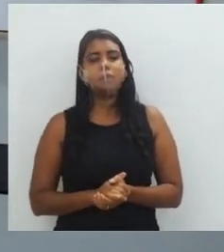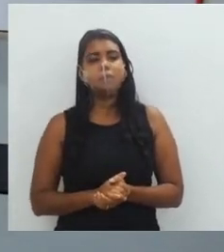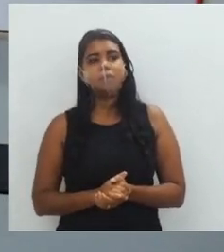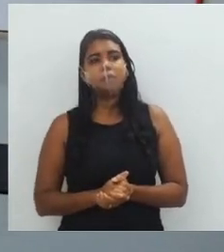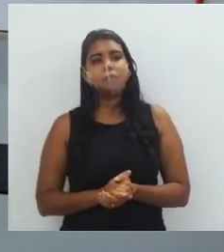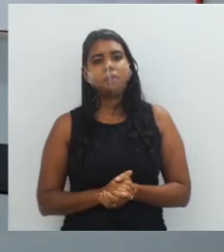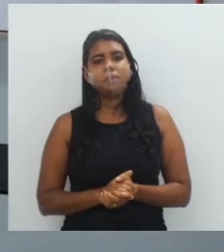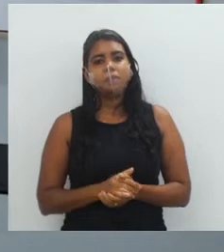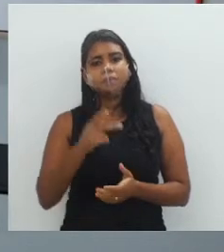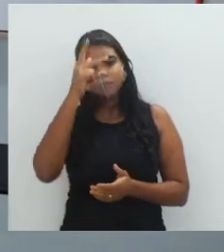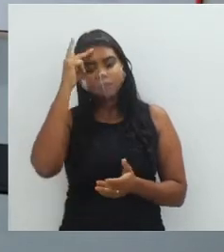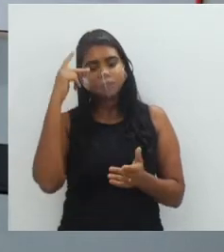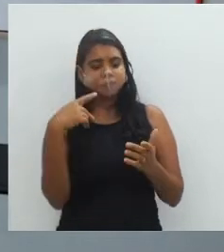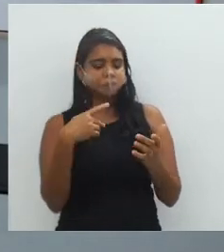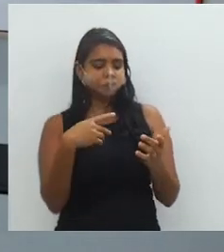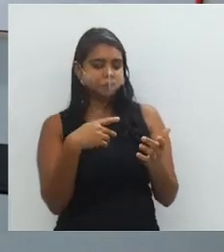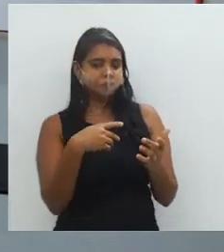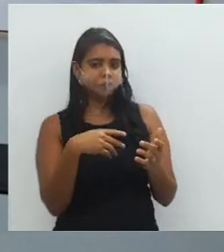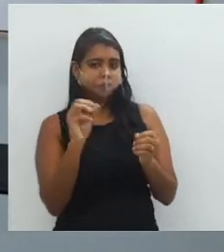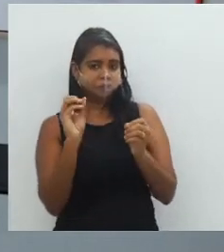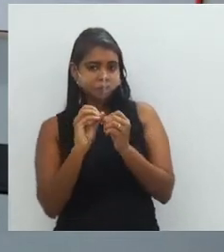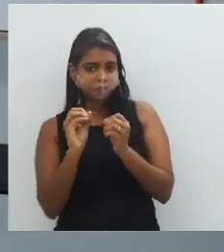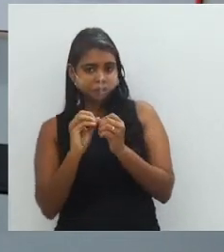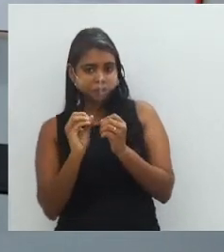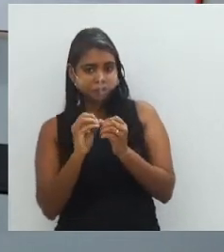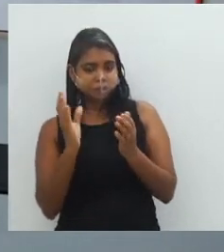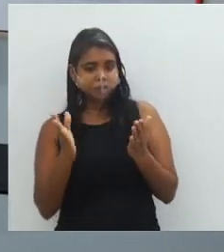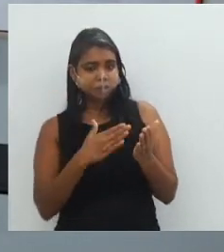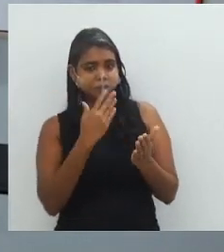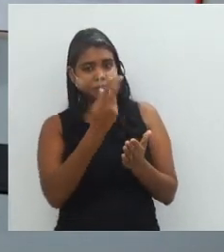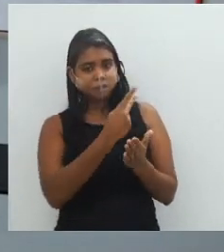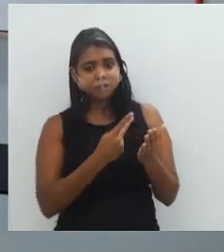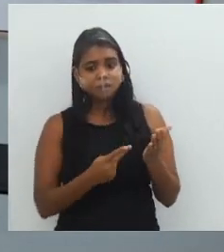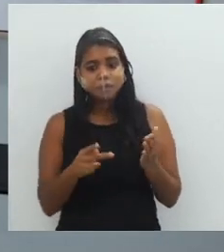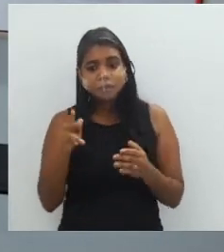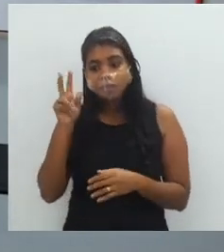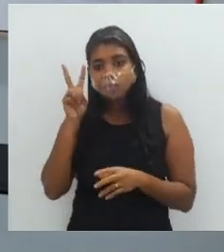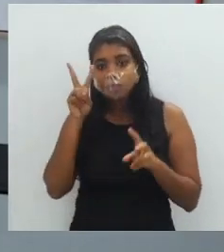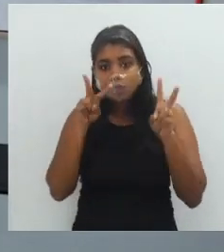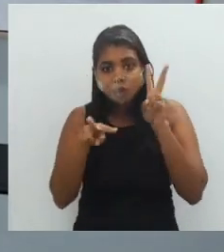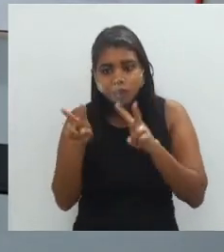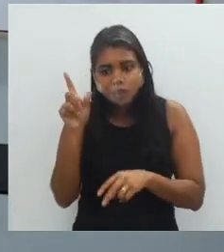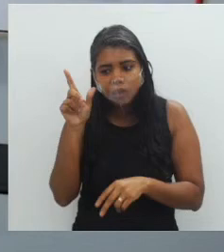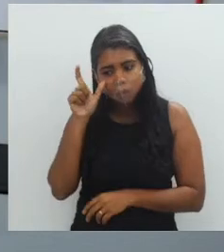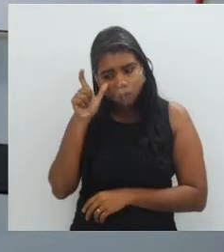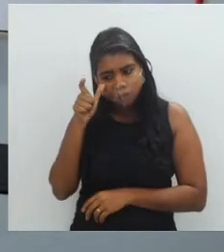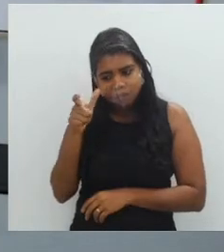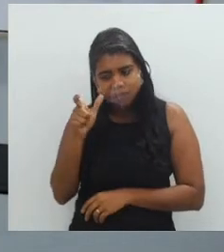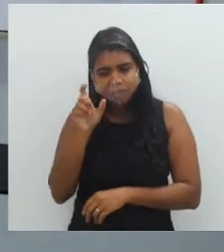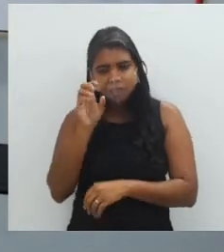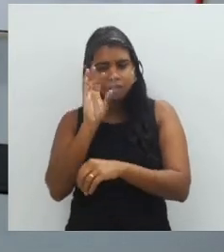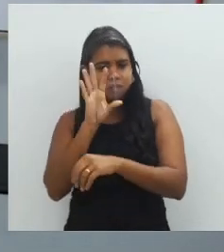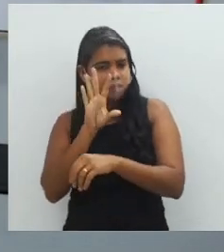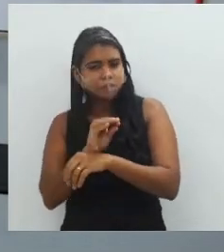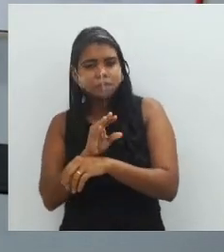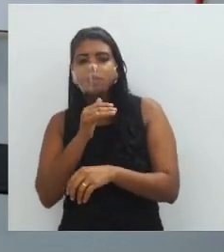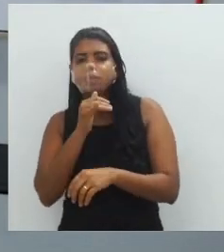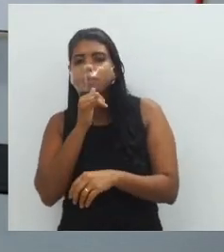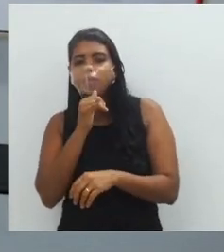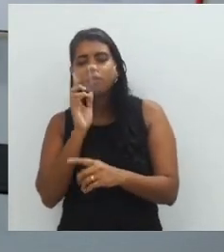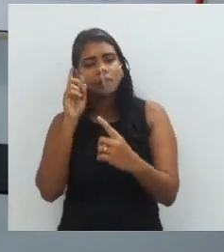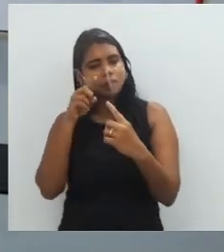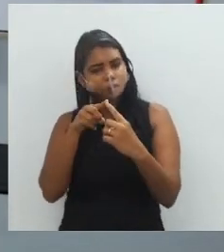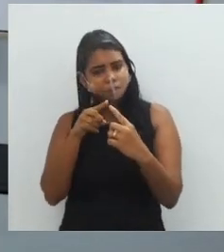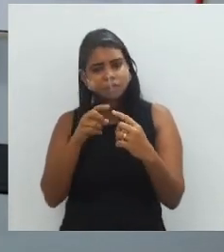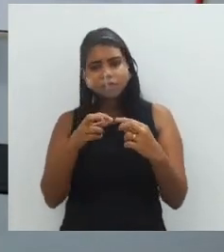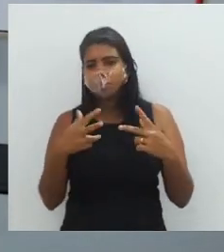suas obras através do que eles estão observando. Então, ele observa uma imagem, ele observa um objeto,